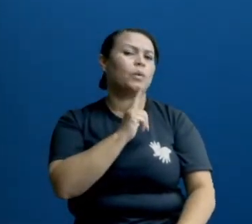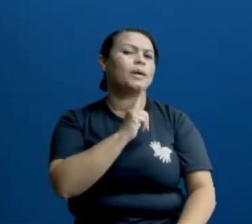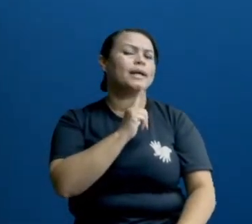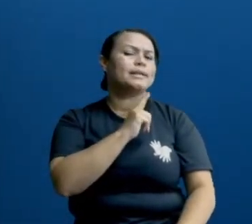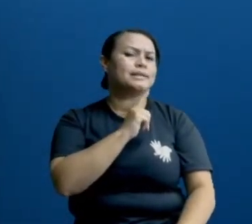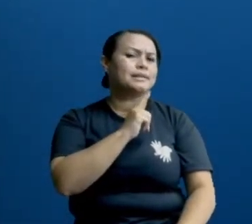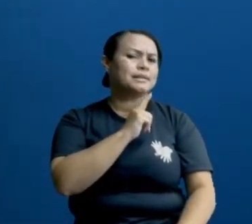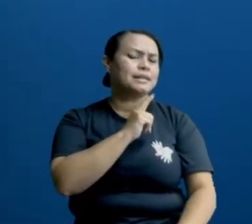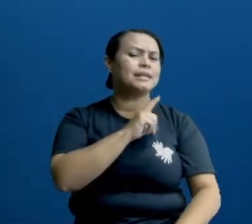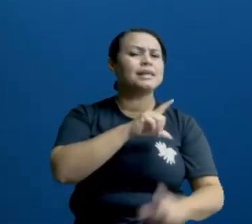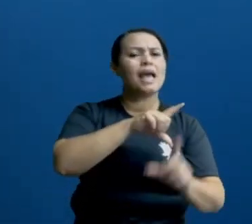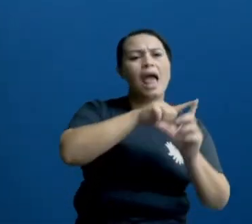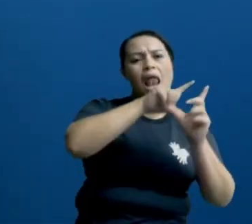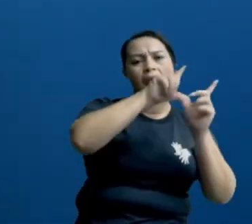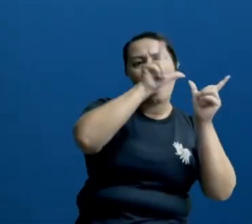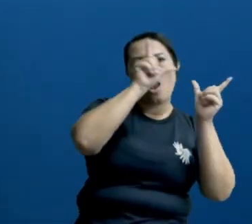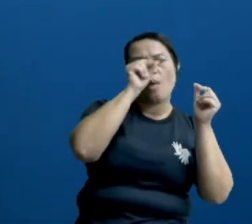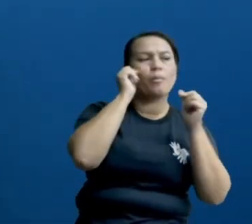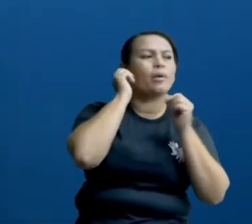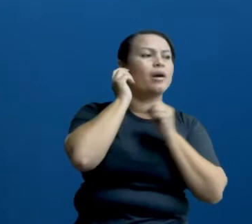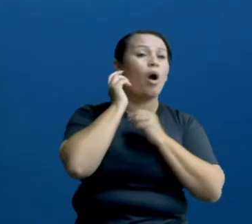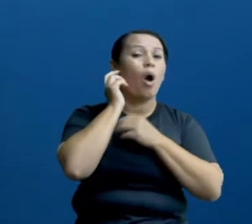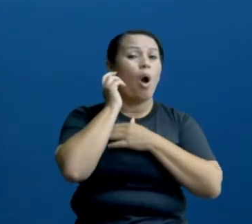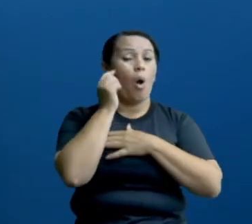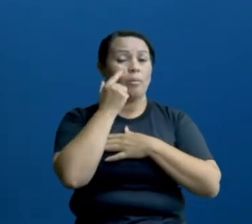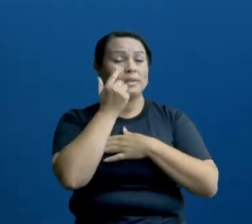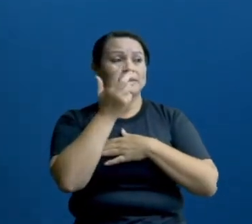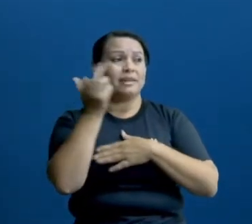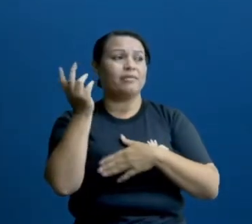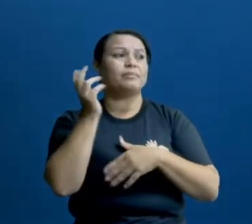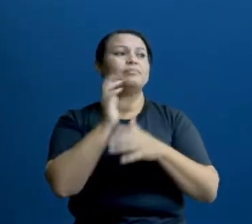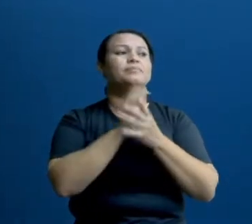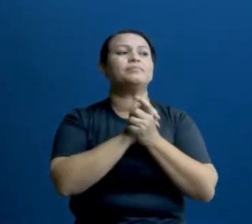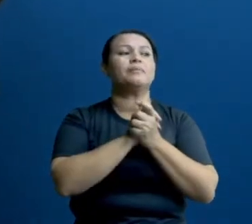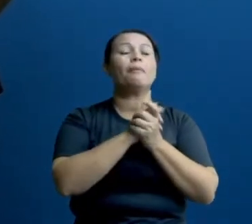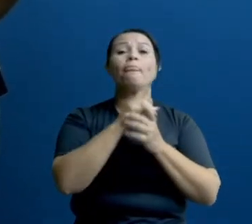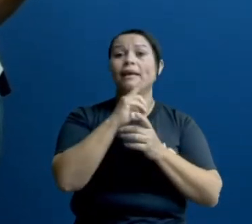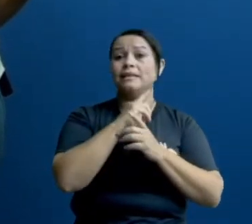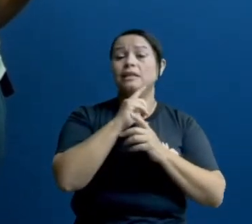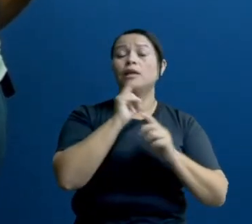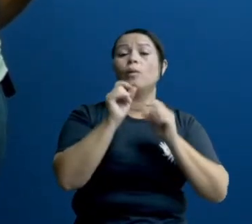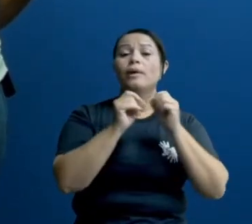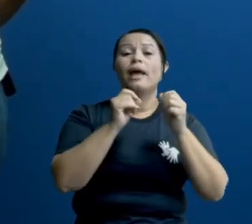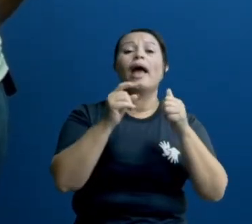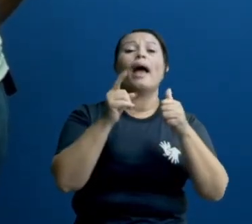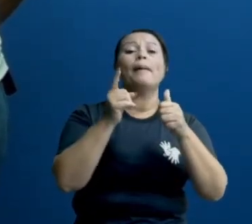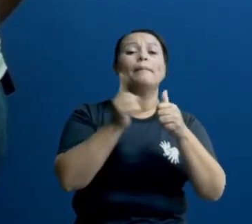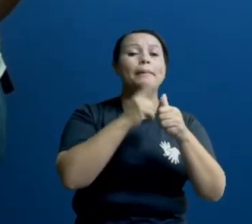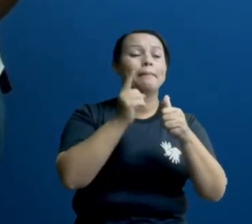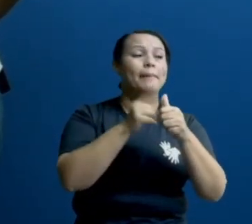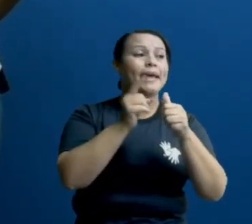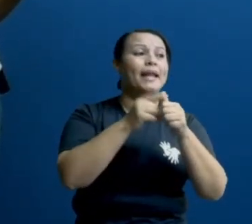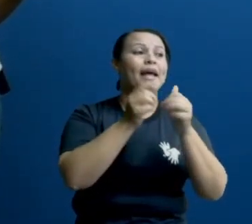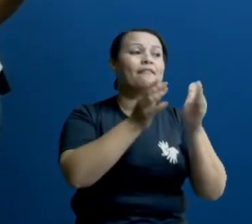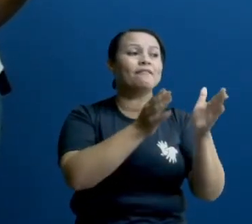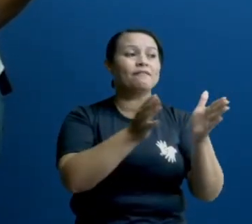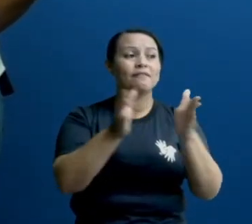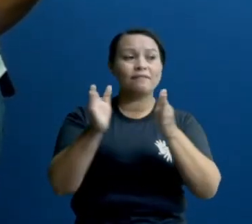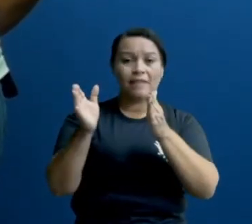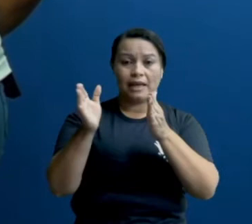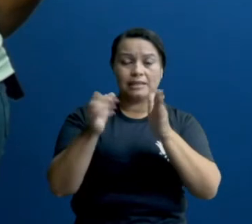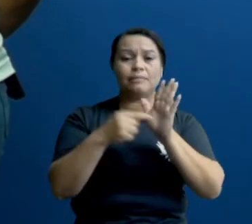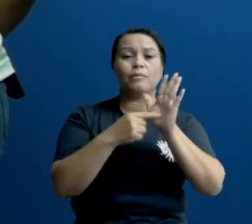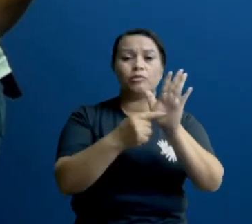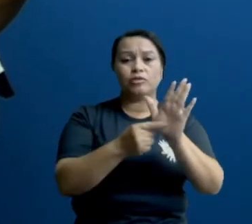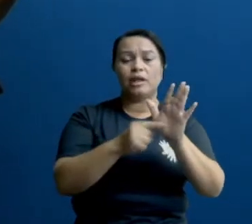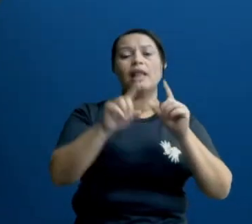lua cheia. Então, ó, aqui, ó, estava a primeira fase visível das quatro fases